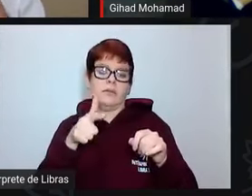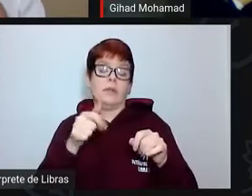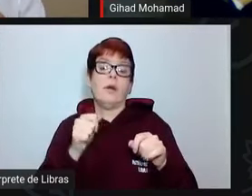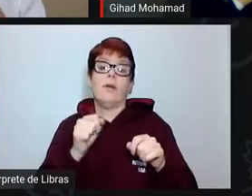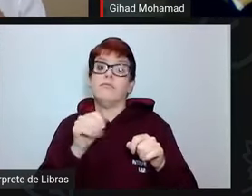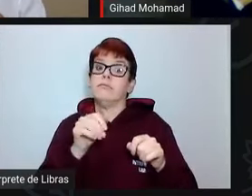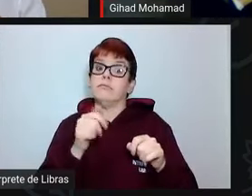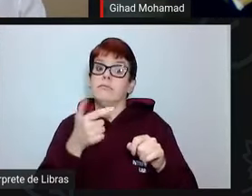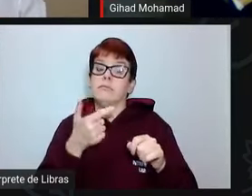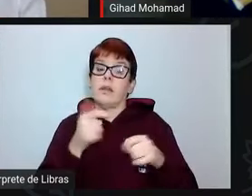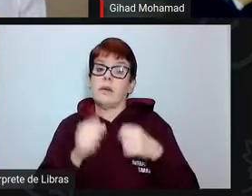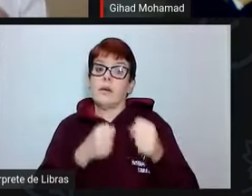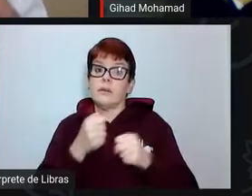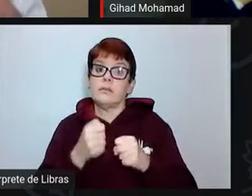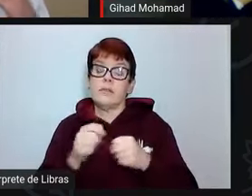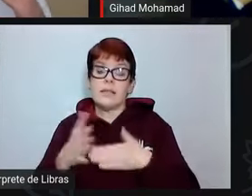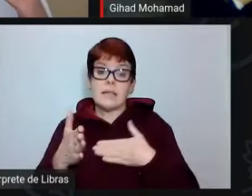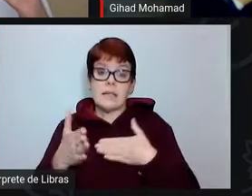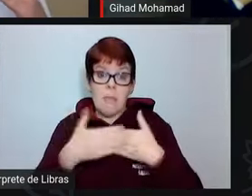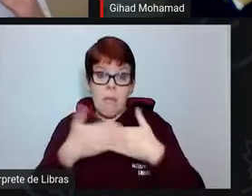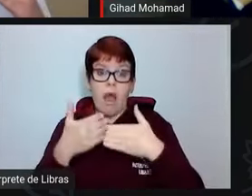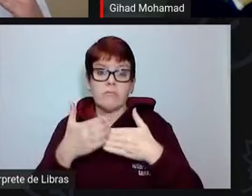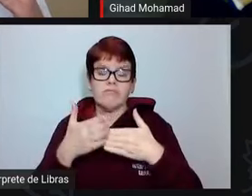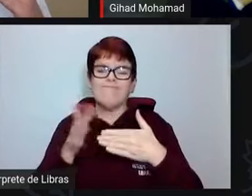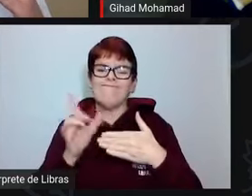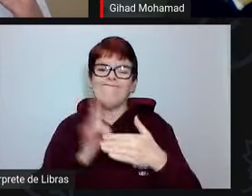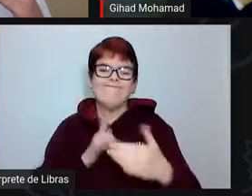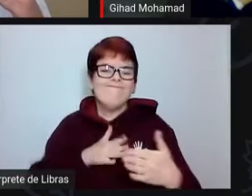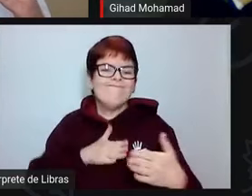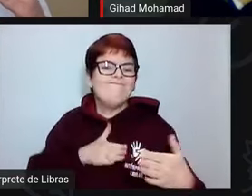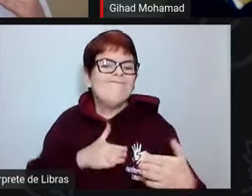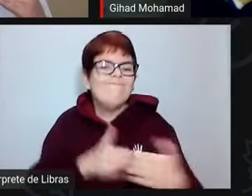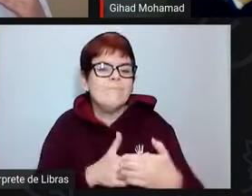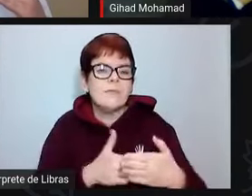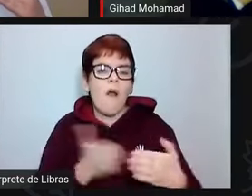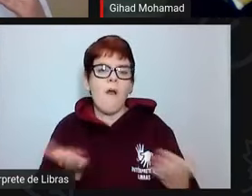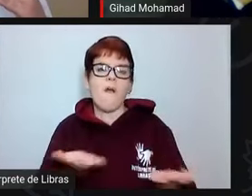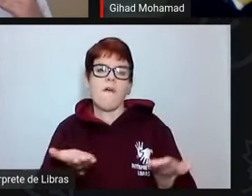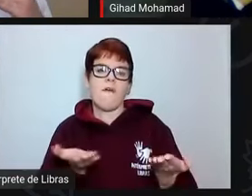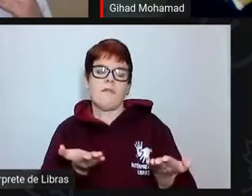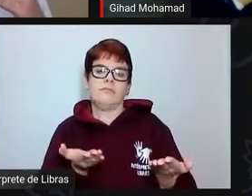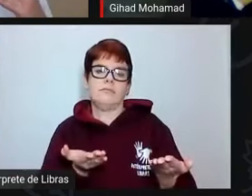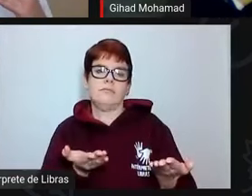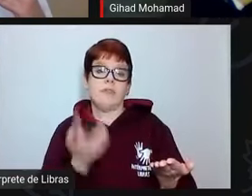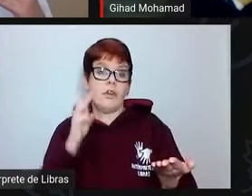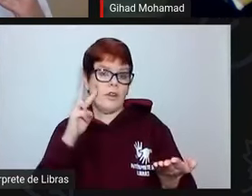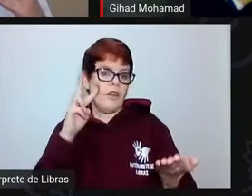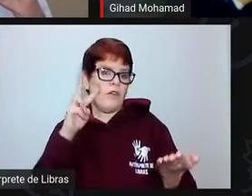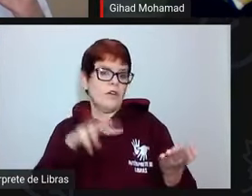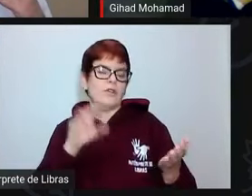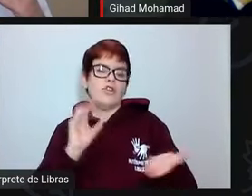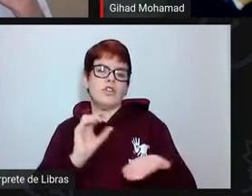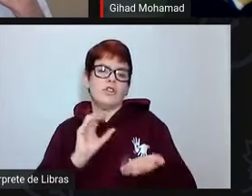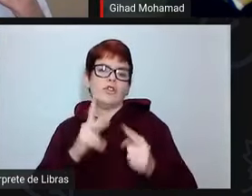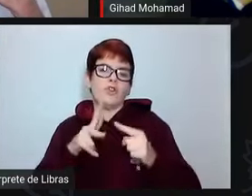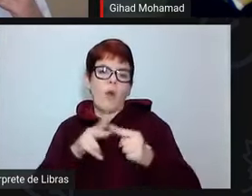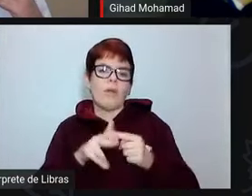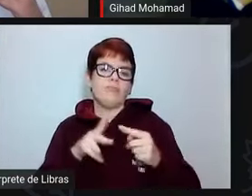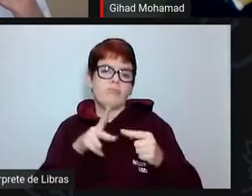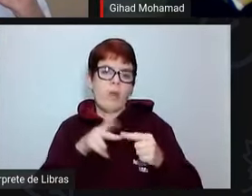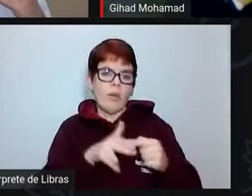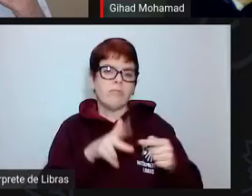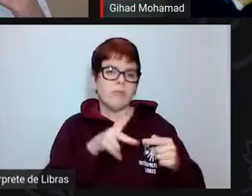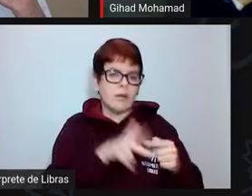absorção desses impactos chegou ao limite. nós vimos tirando, tirando, reduzindo,